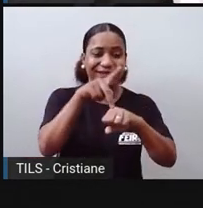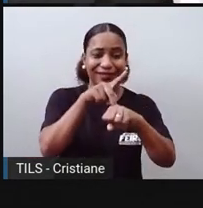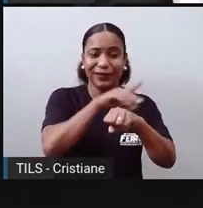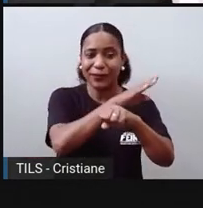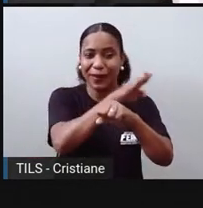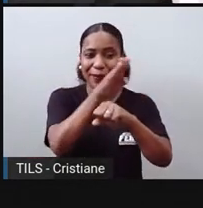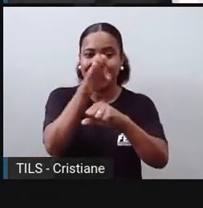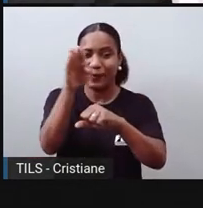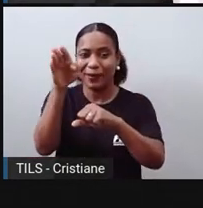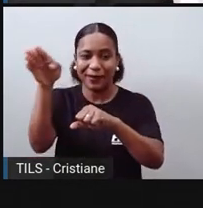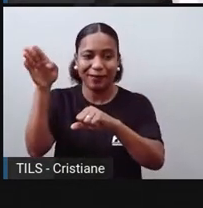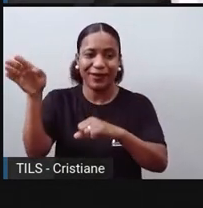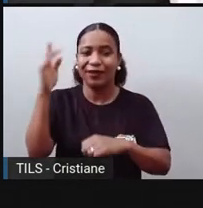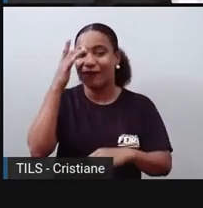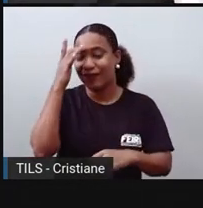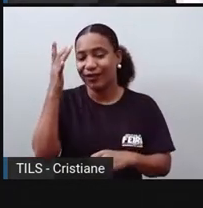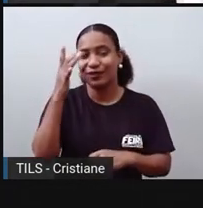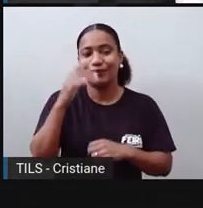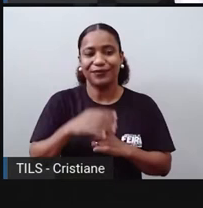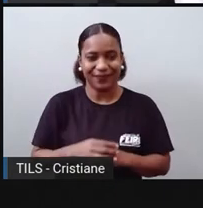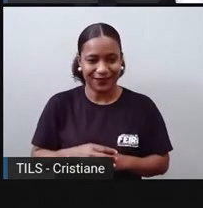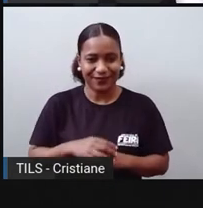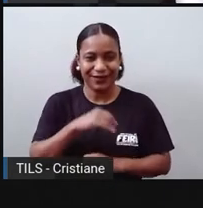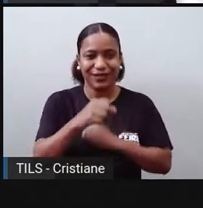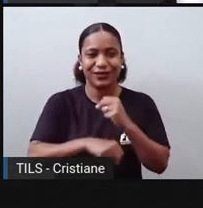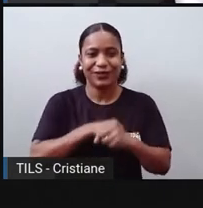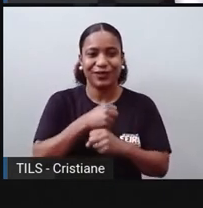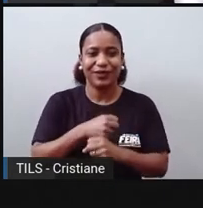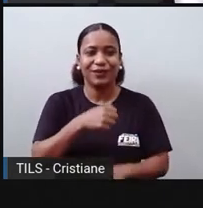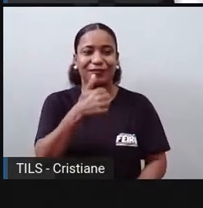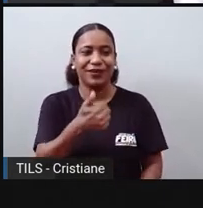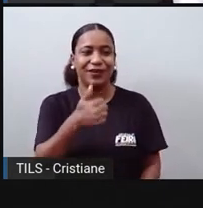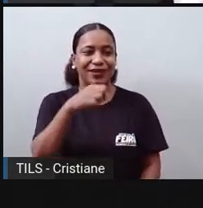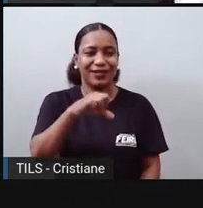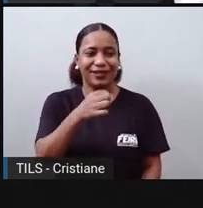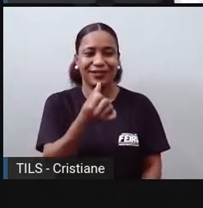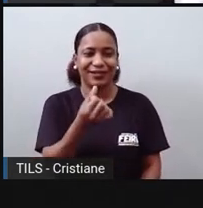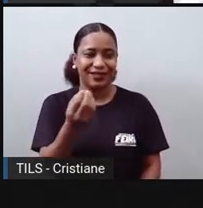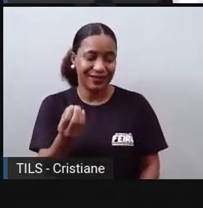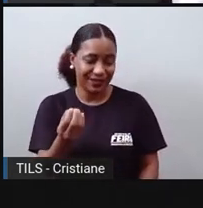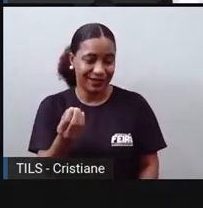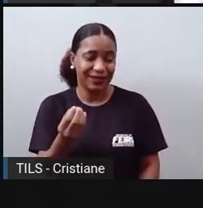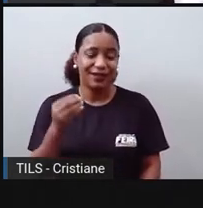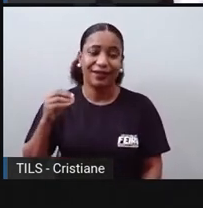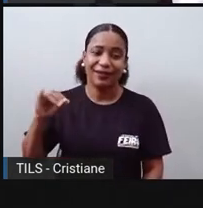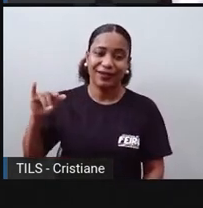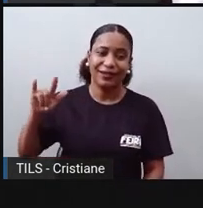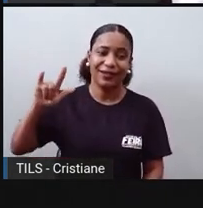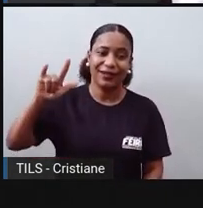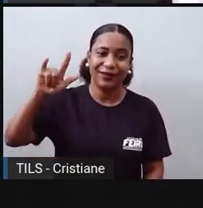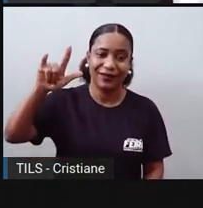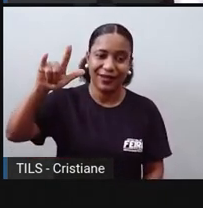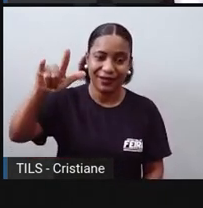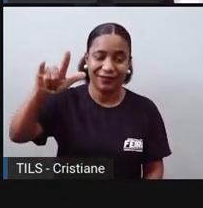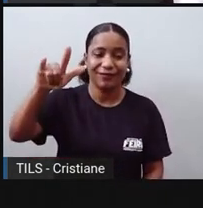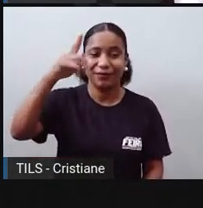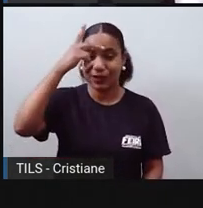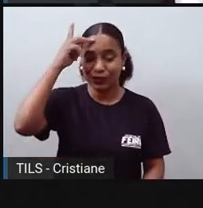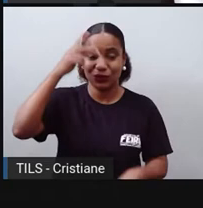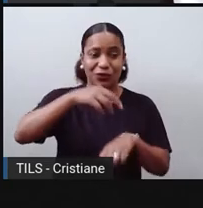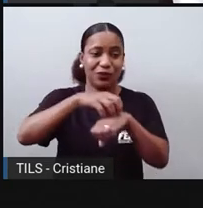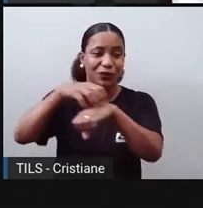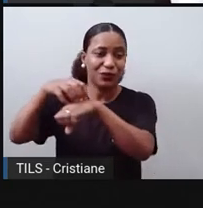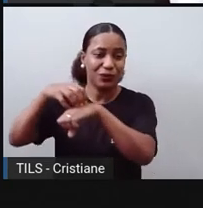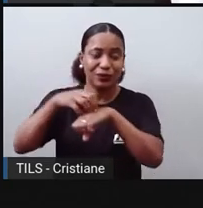Aí, na década de 60, os aviões de passageiros a jato, né, com 800 a 1.120 km por